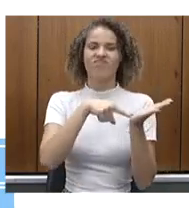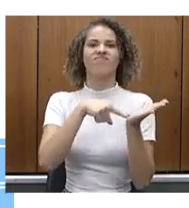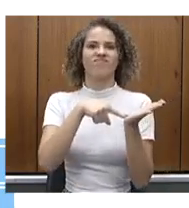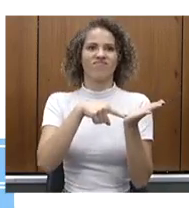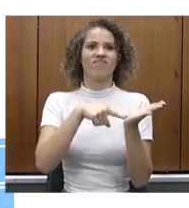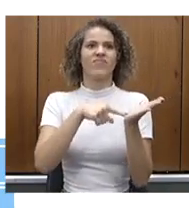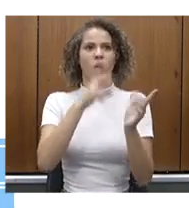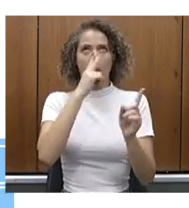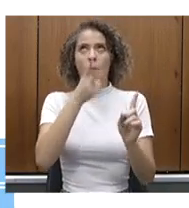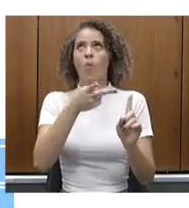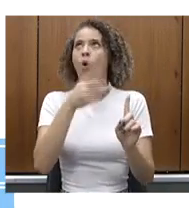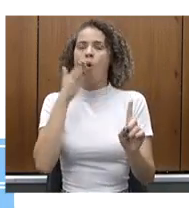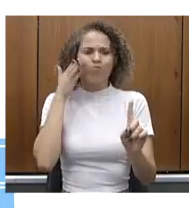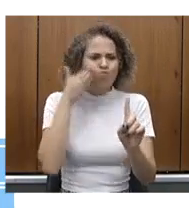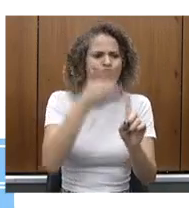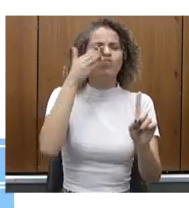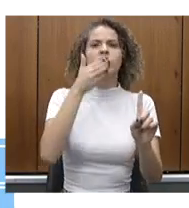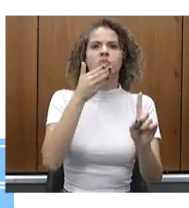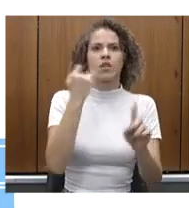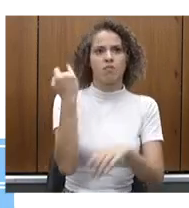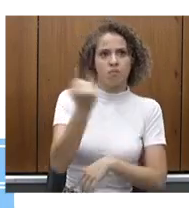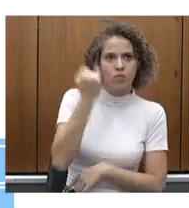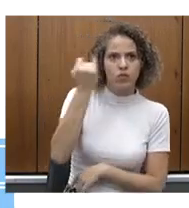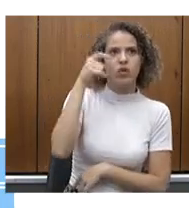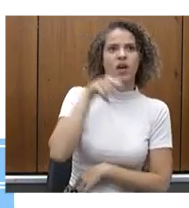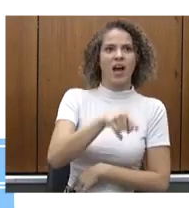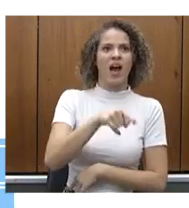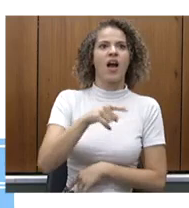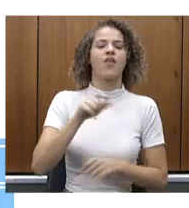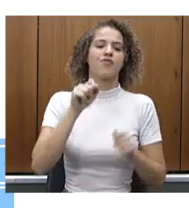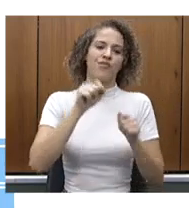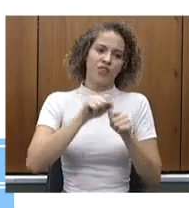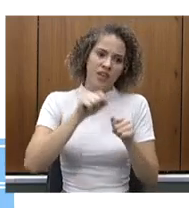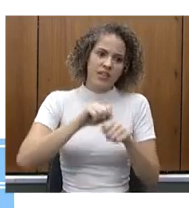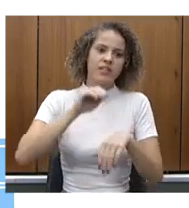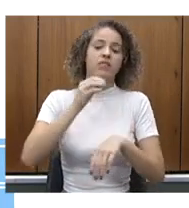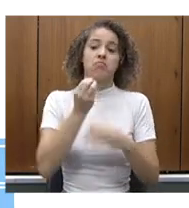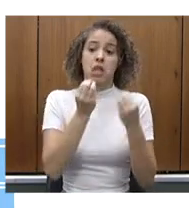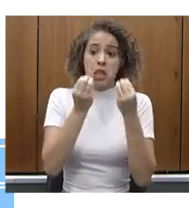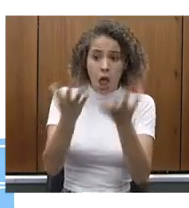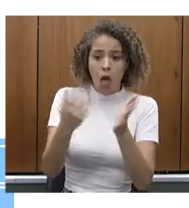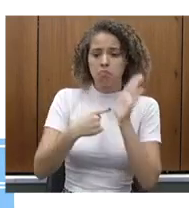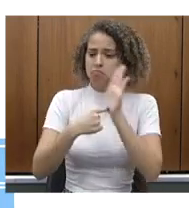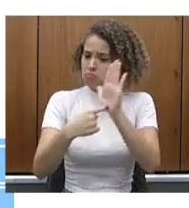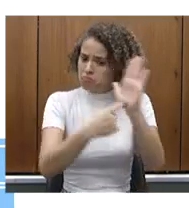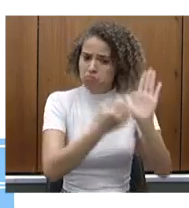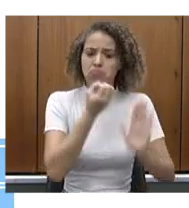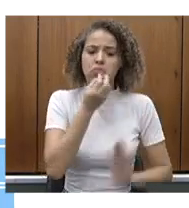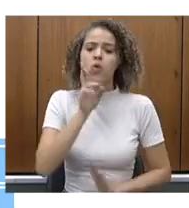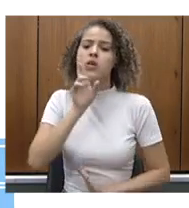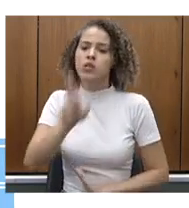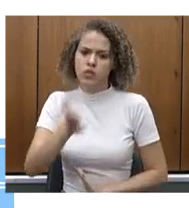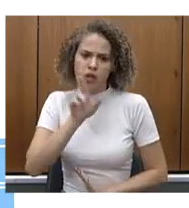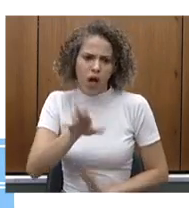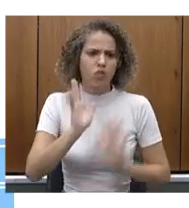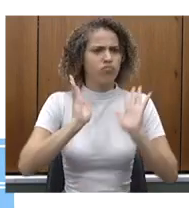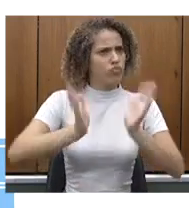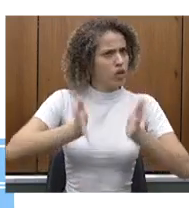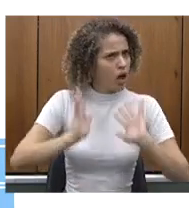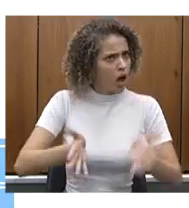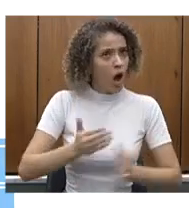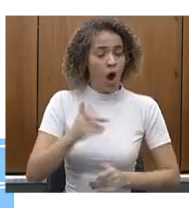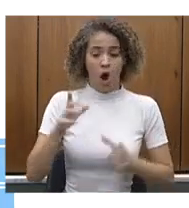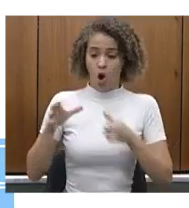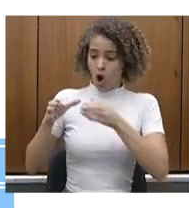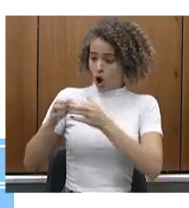importantes que nos fez entregar bons resultados, especialmente o novo modelo de governança, e nós estamos